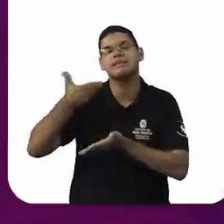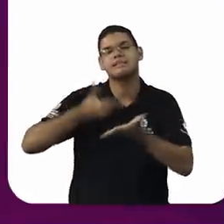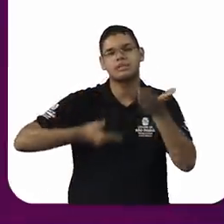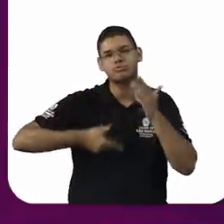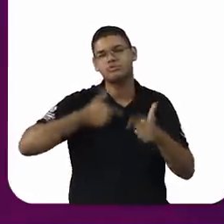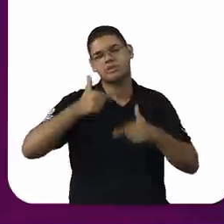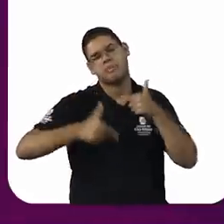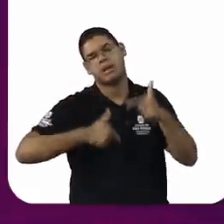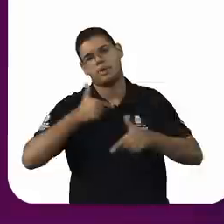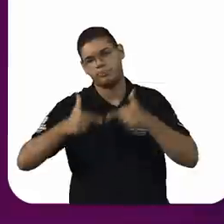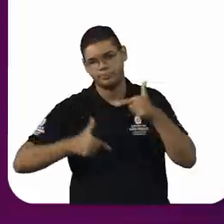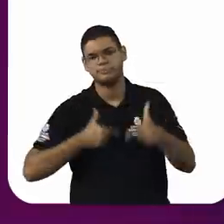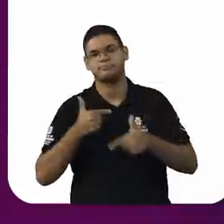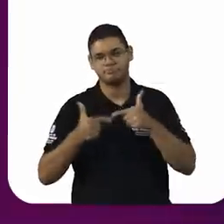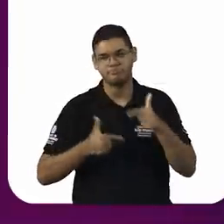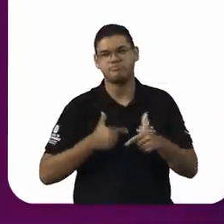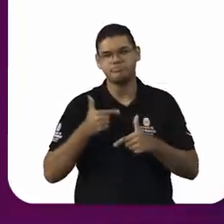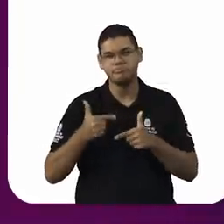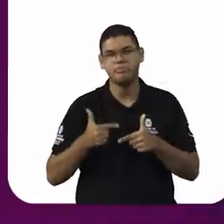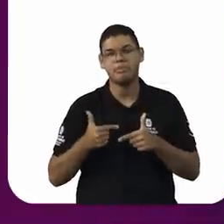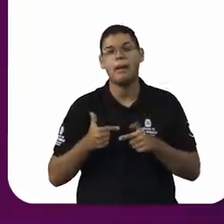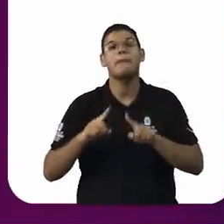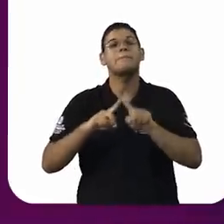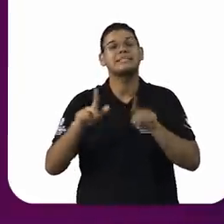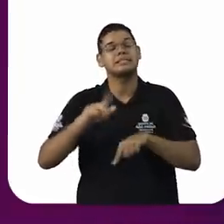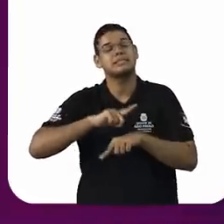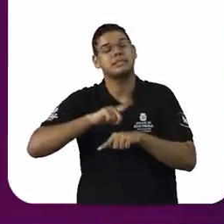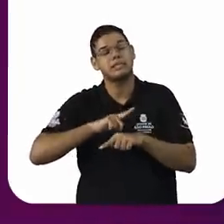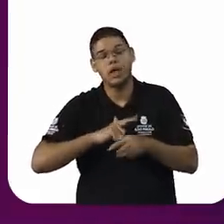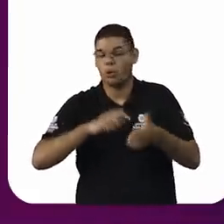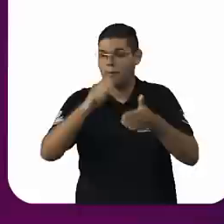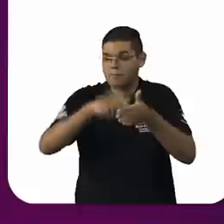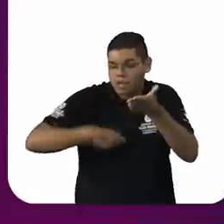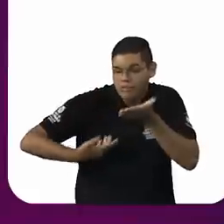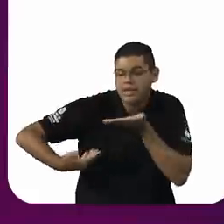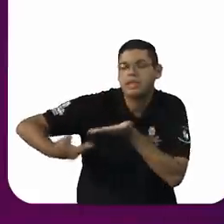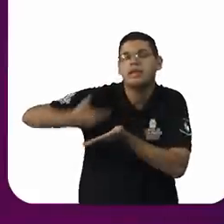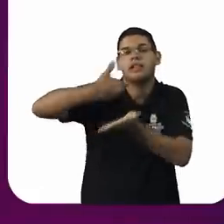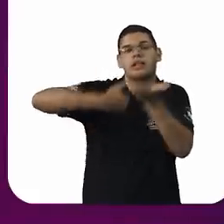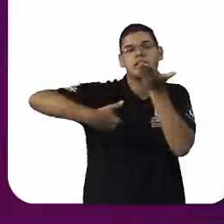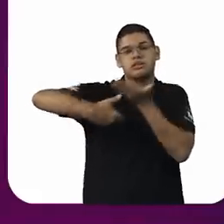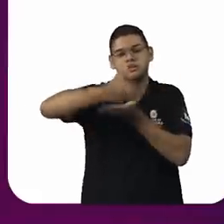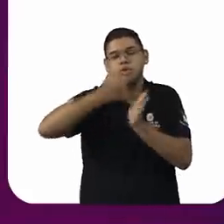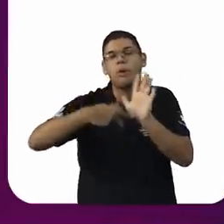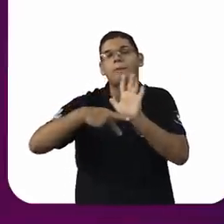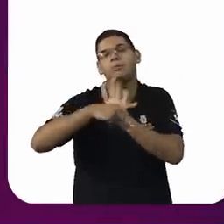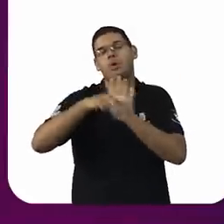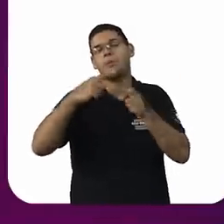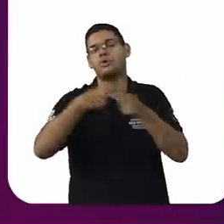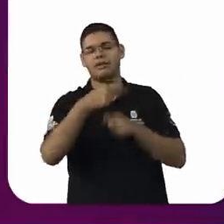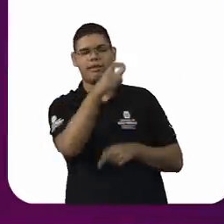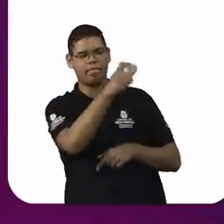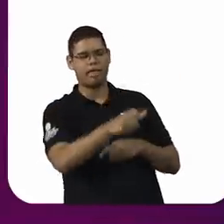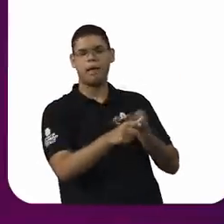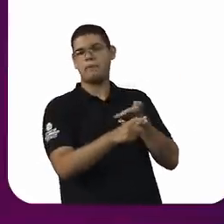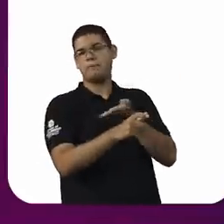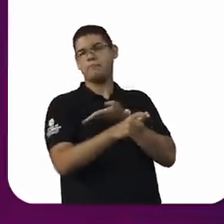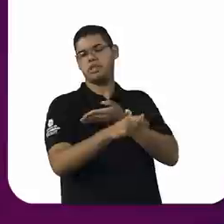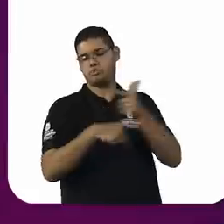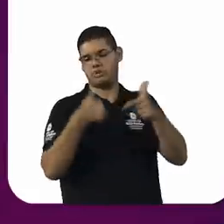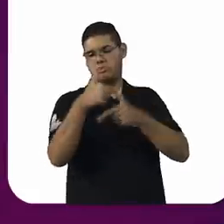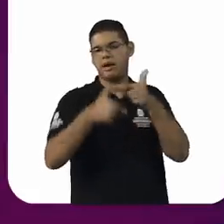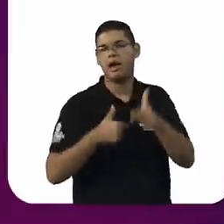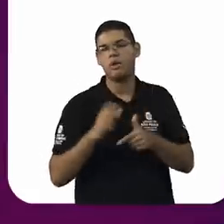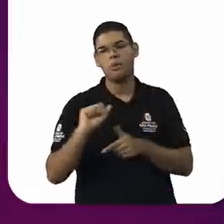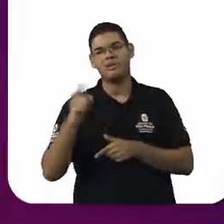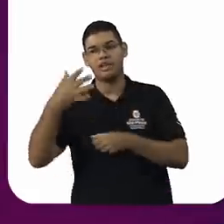há uma relação com aquele trabalho, porque é colega, porque é chefe, e assim por diante. E, doutora, aproveitando